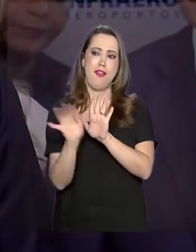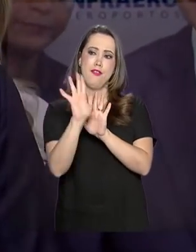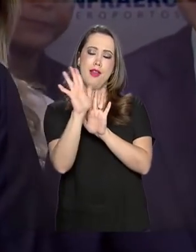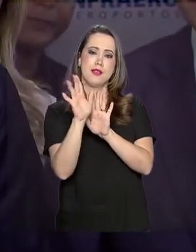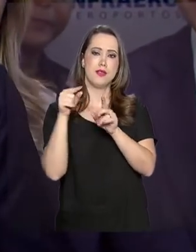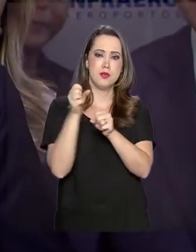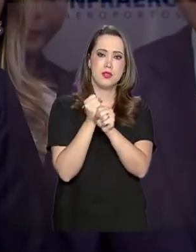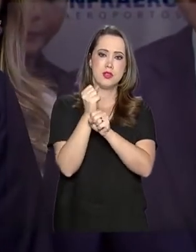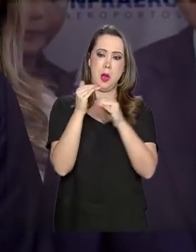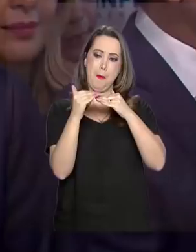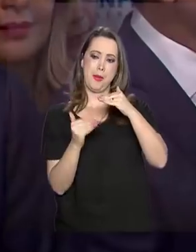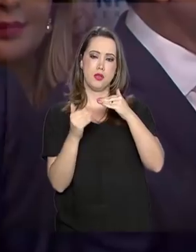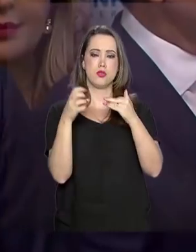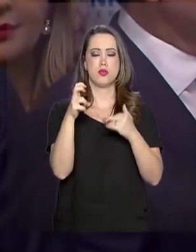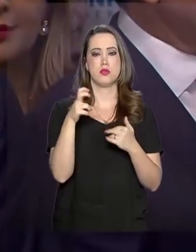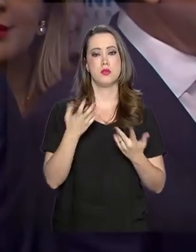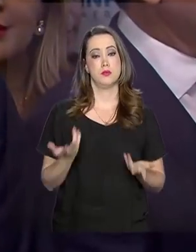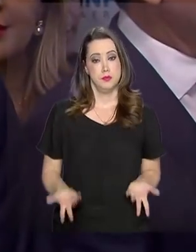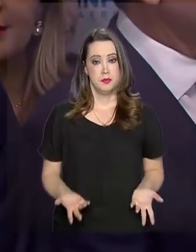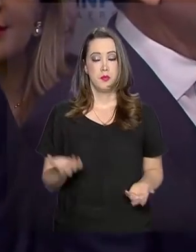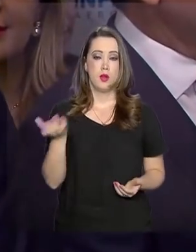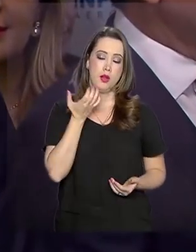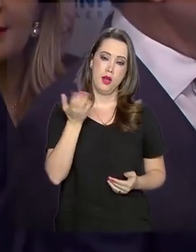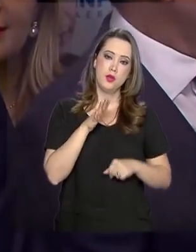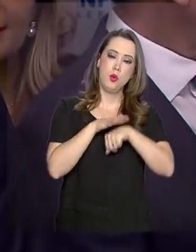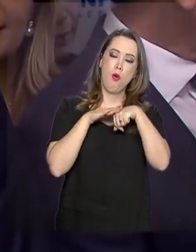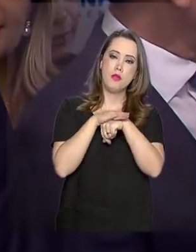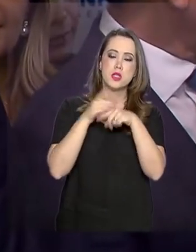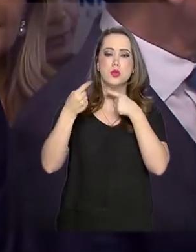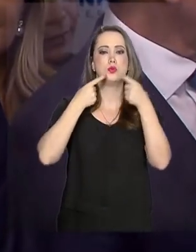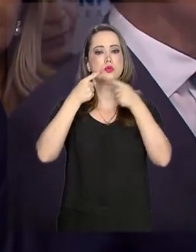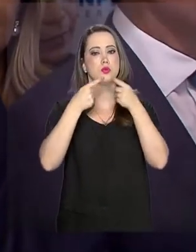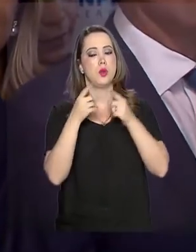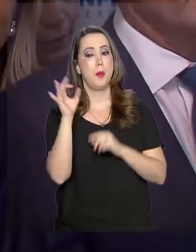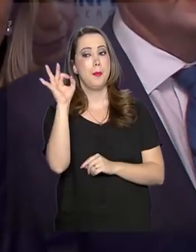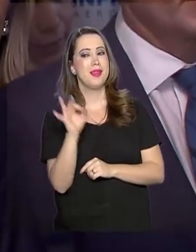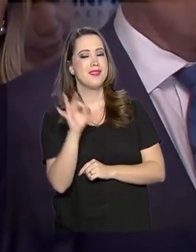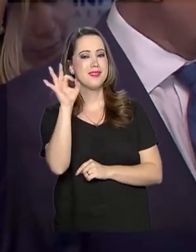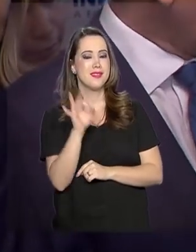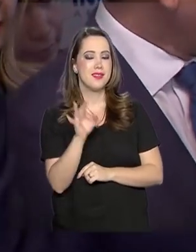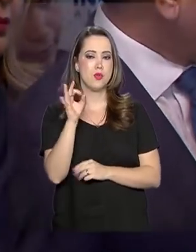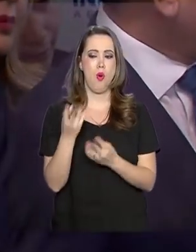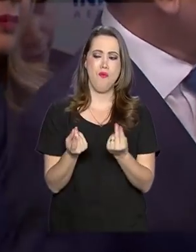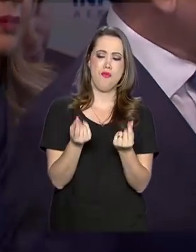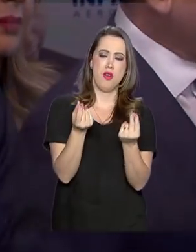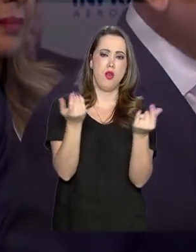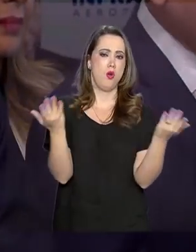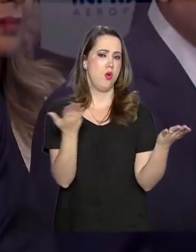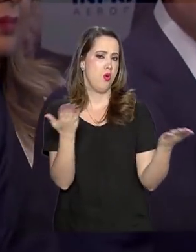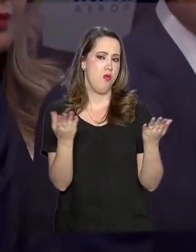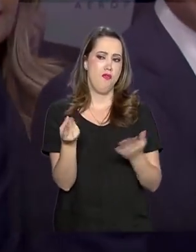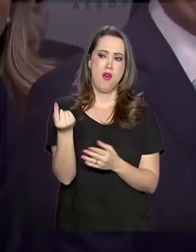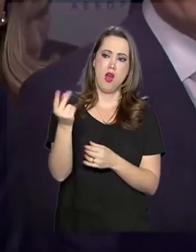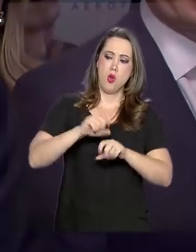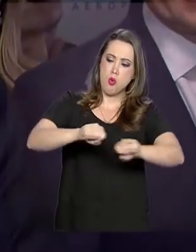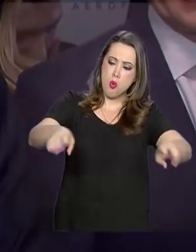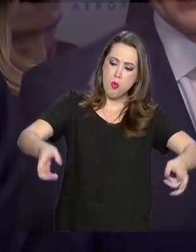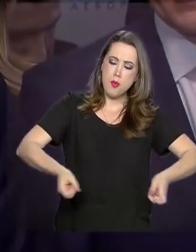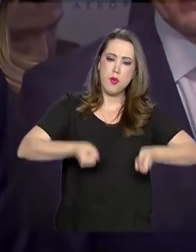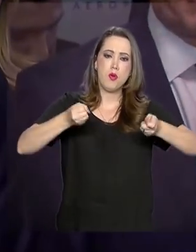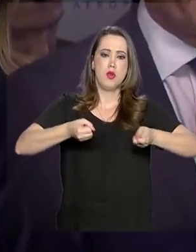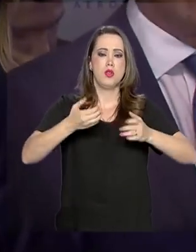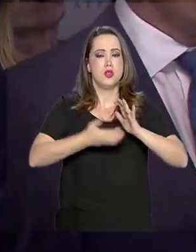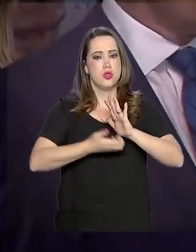projetada para esse ano está abaixo de 5%. Eu quero conversar com eles sobre esse percentual, sobre a de preço, quanto custa um barril de petróleo